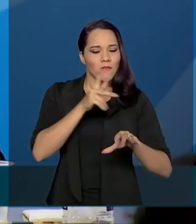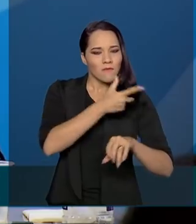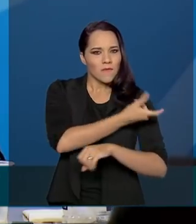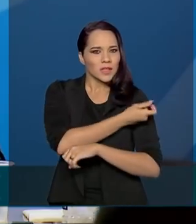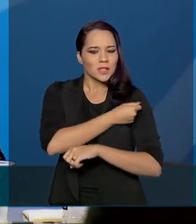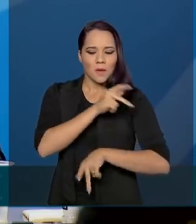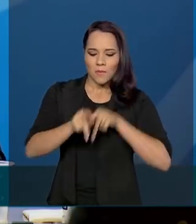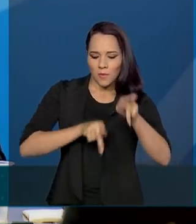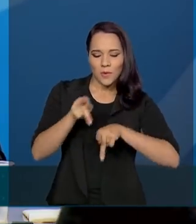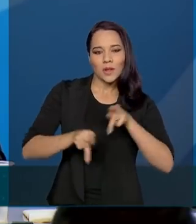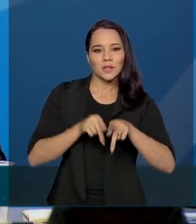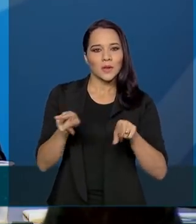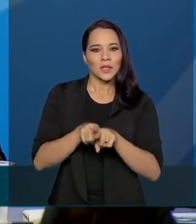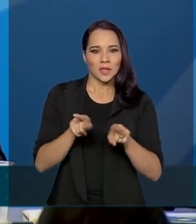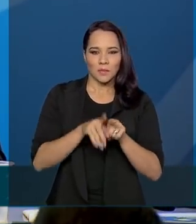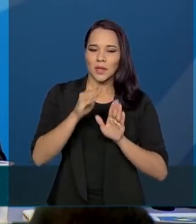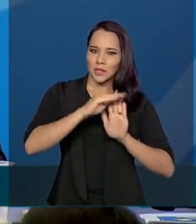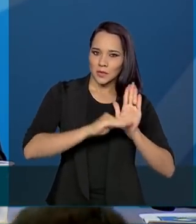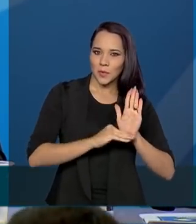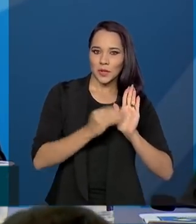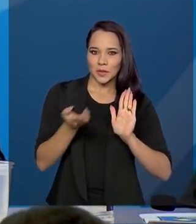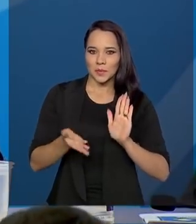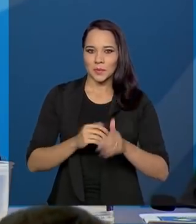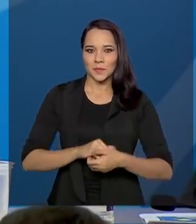população também nesse programa.